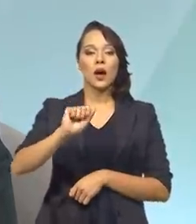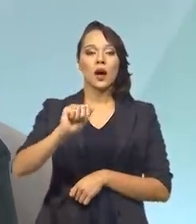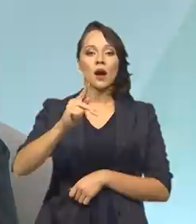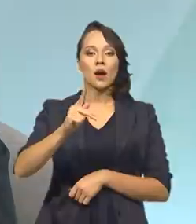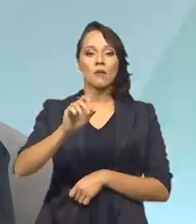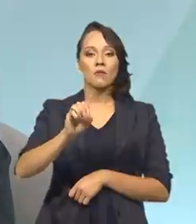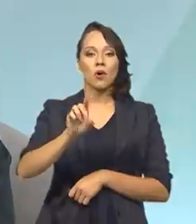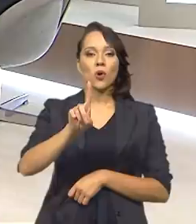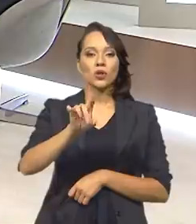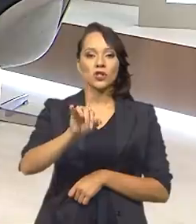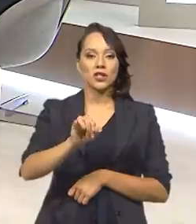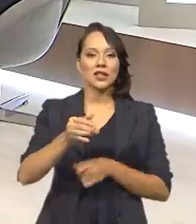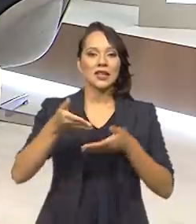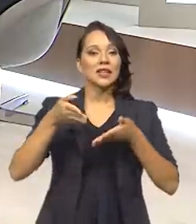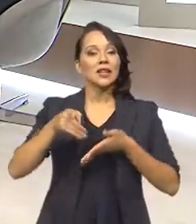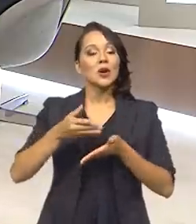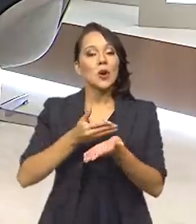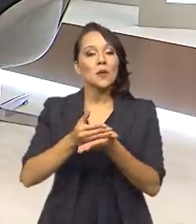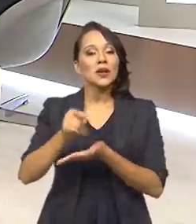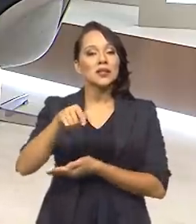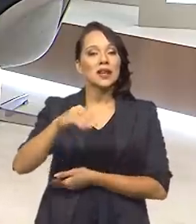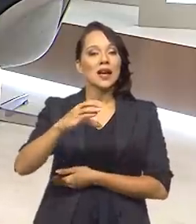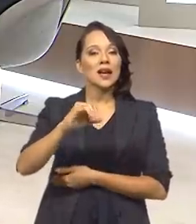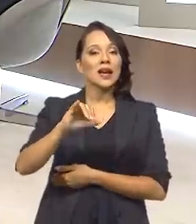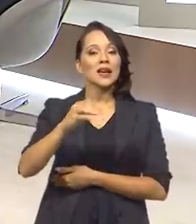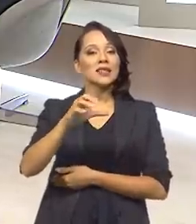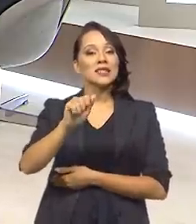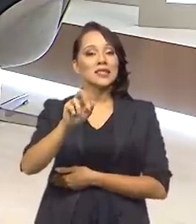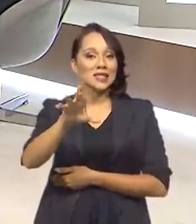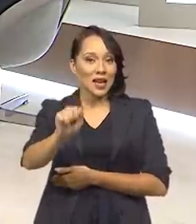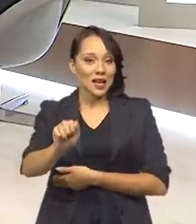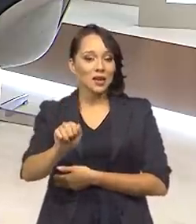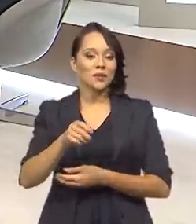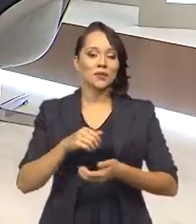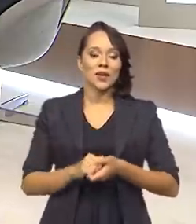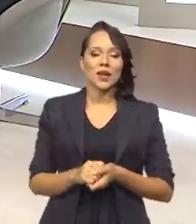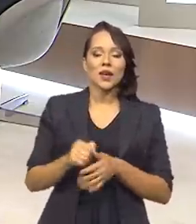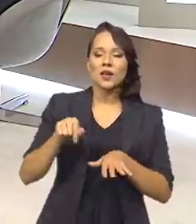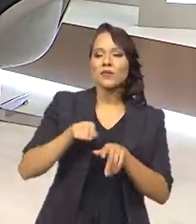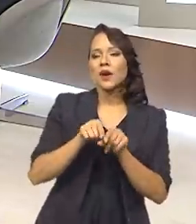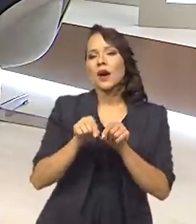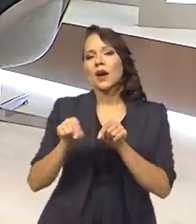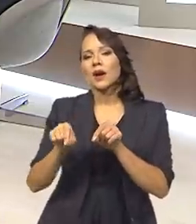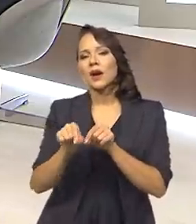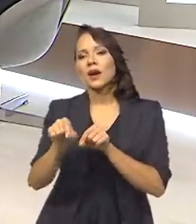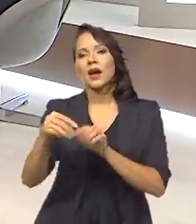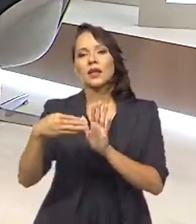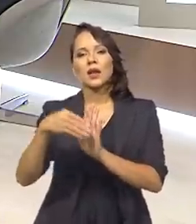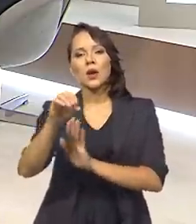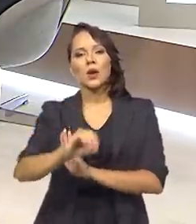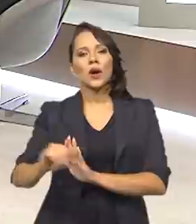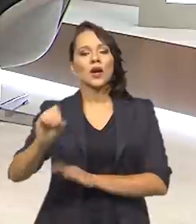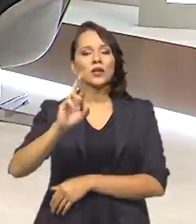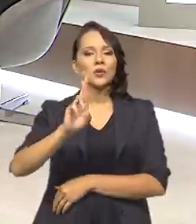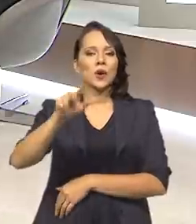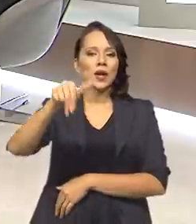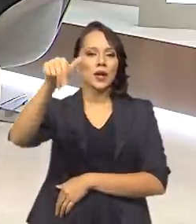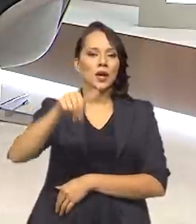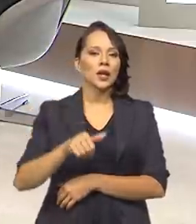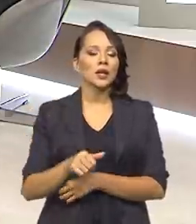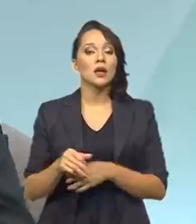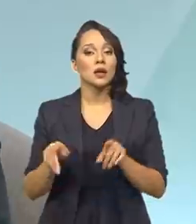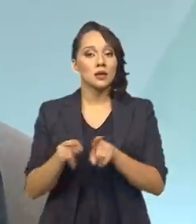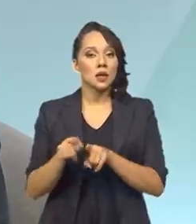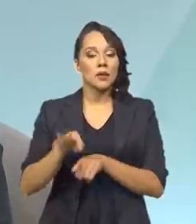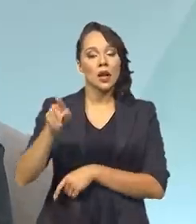justamente na tua região, lá em Caixara, e que adentra ali a região oeste do Rio Grande do Norte e também uma